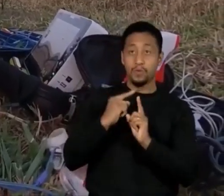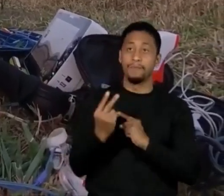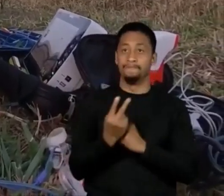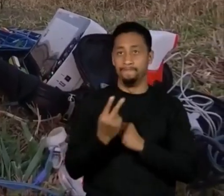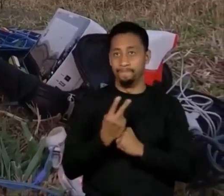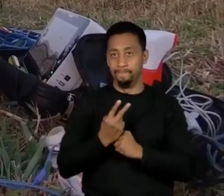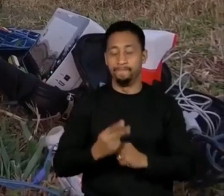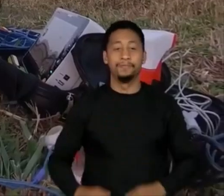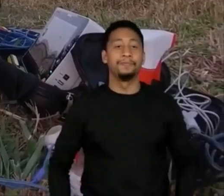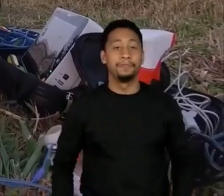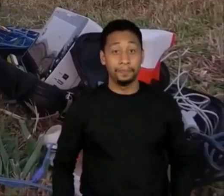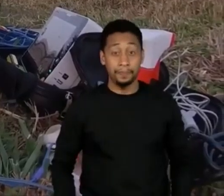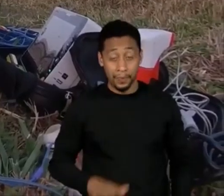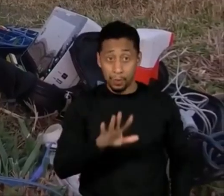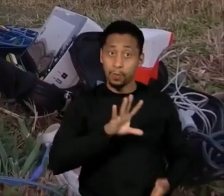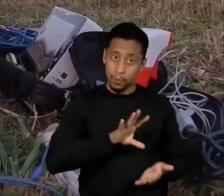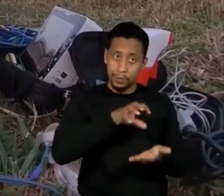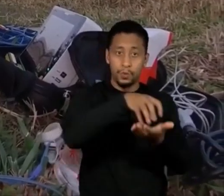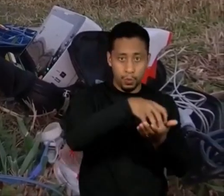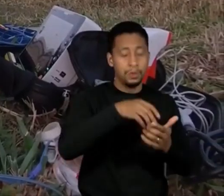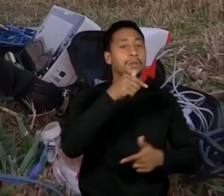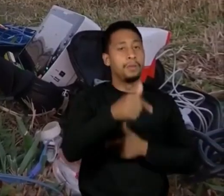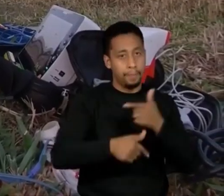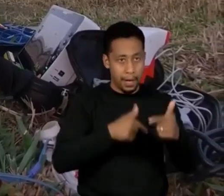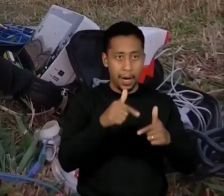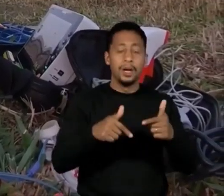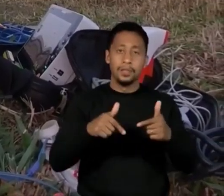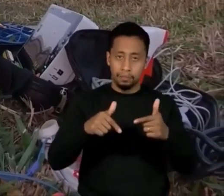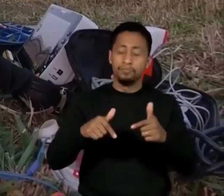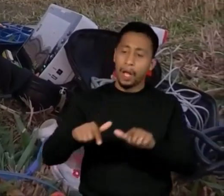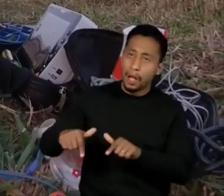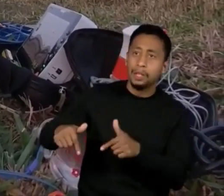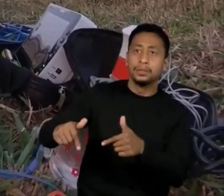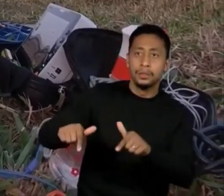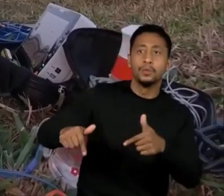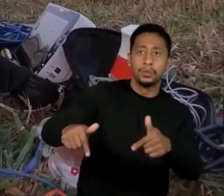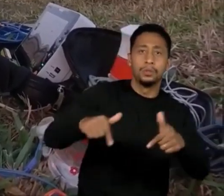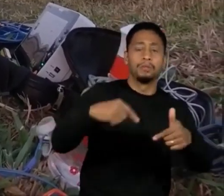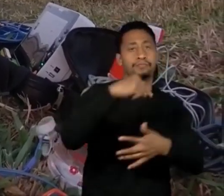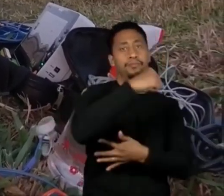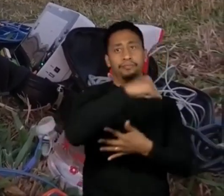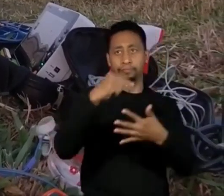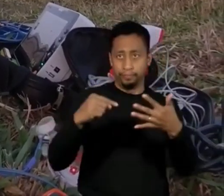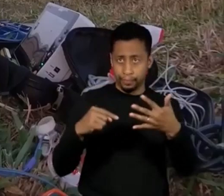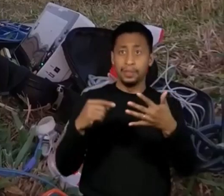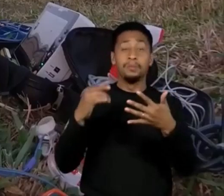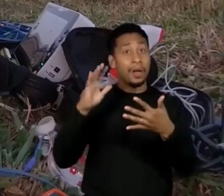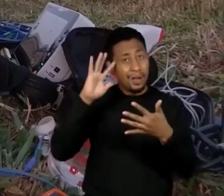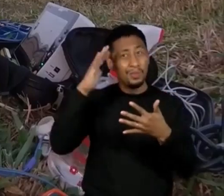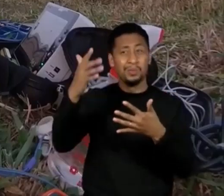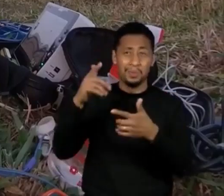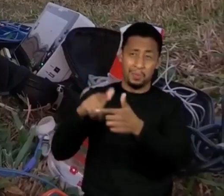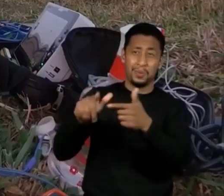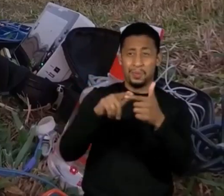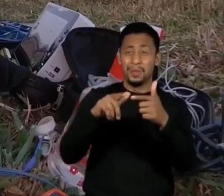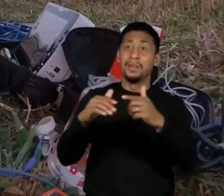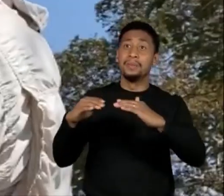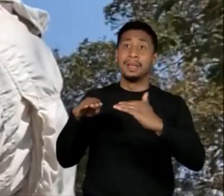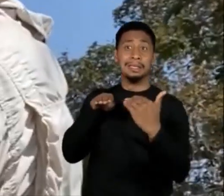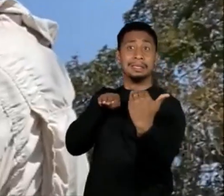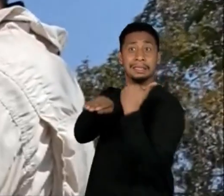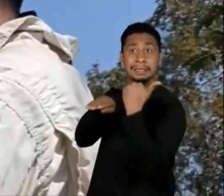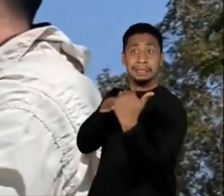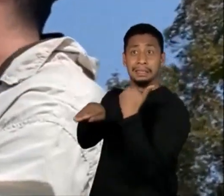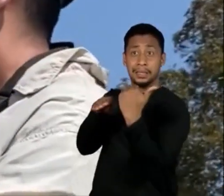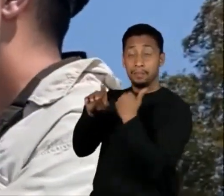O Instituto trabalha, entre outras frentes, para minimizar os impactos das estradas que colocam em risco o tamanduá bandeira.